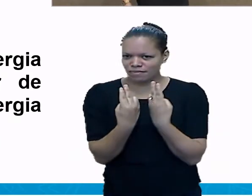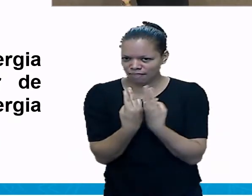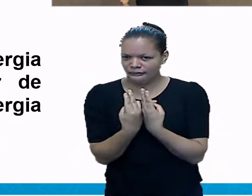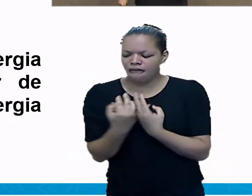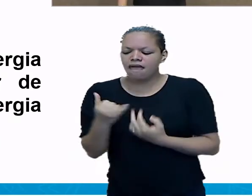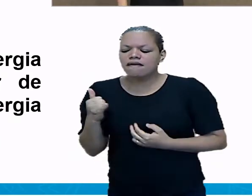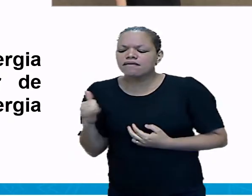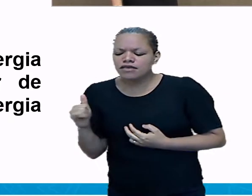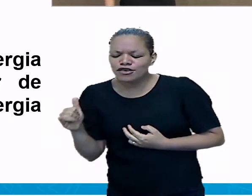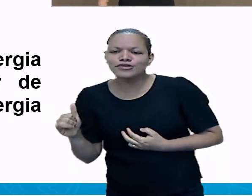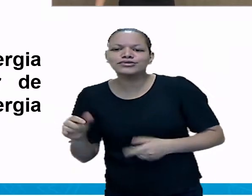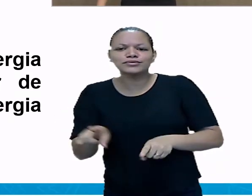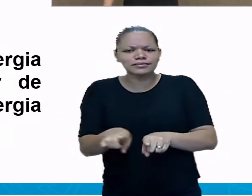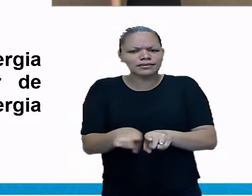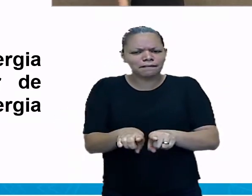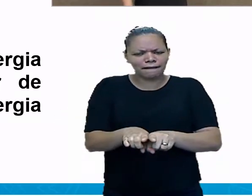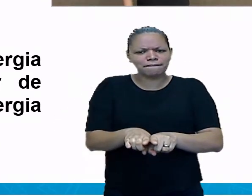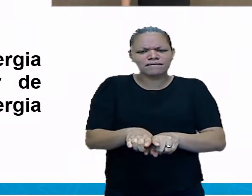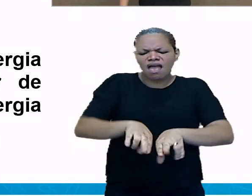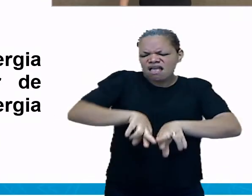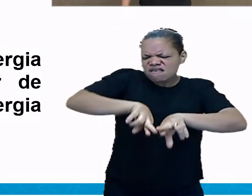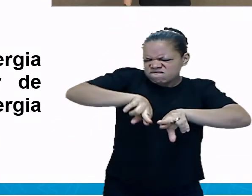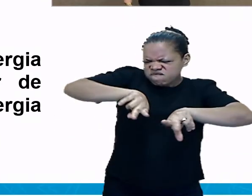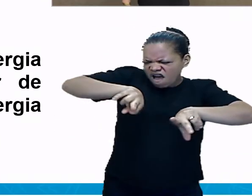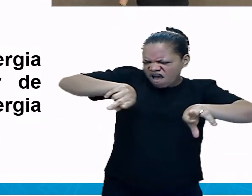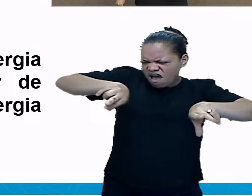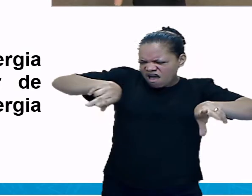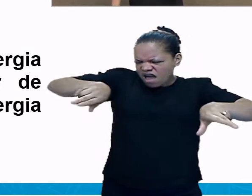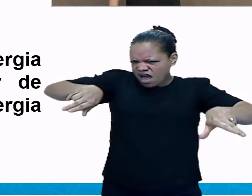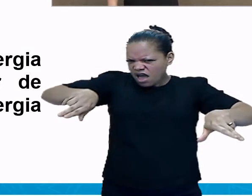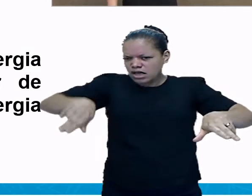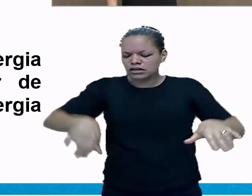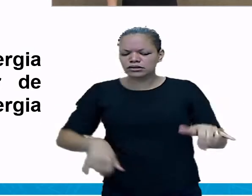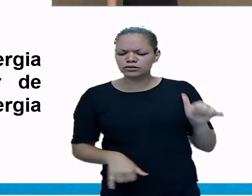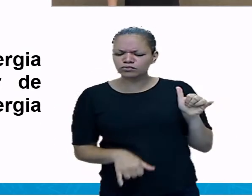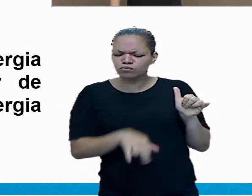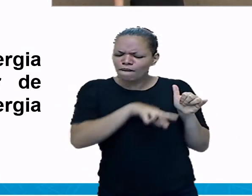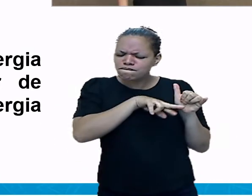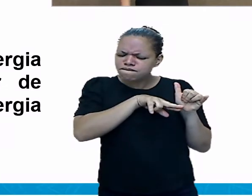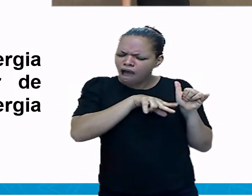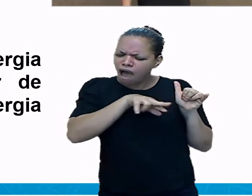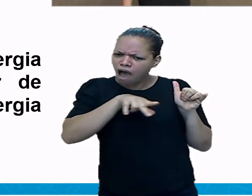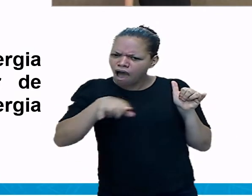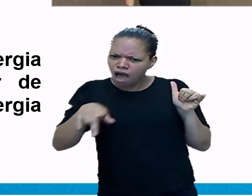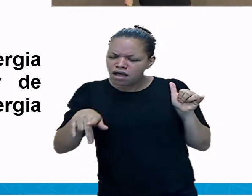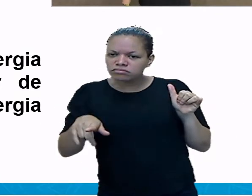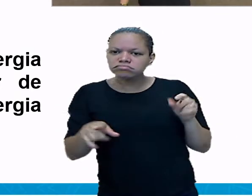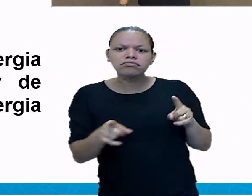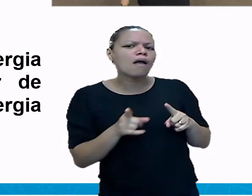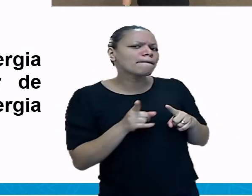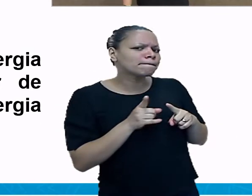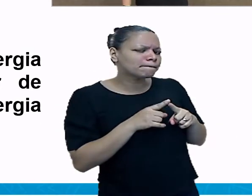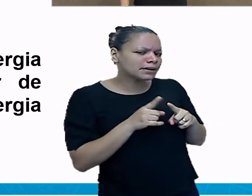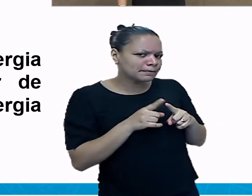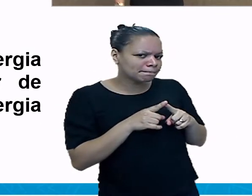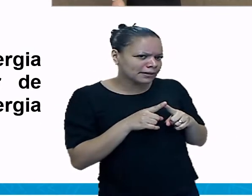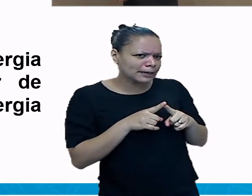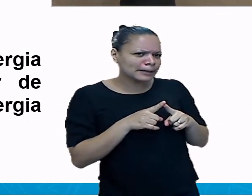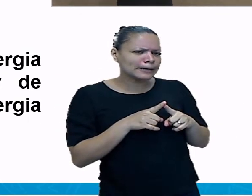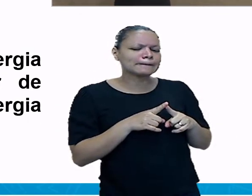Existem muitas formas de energia. Vamos conhecer algumas delas. Primeiro, energia térmica,